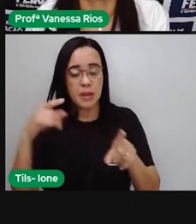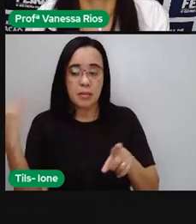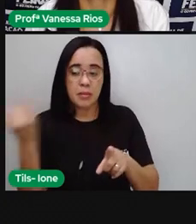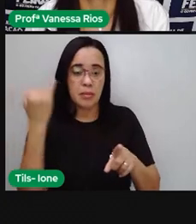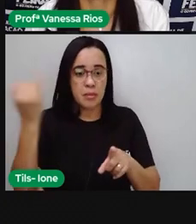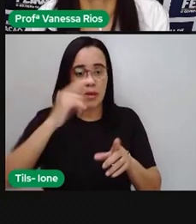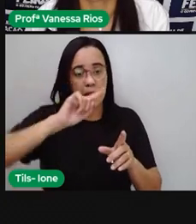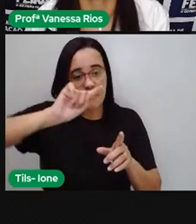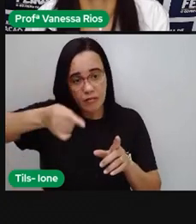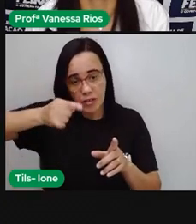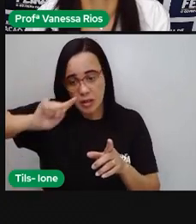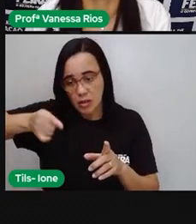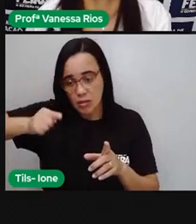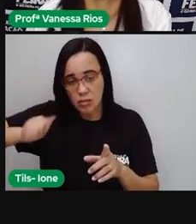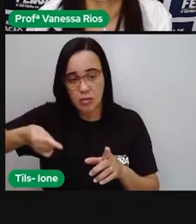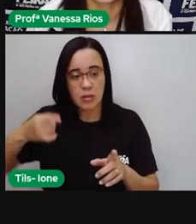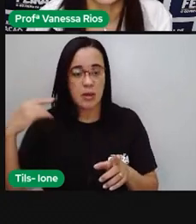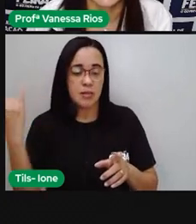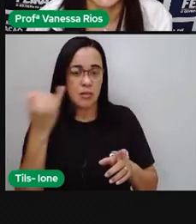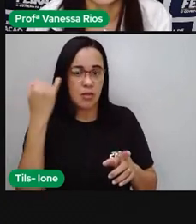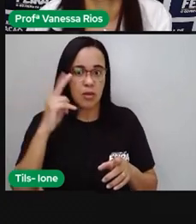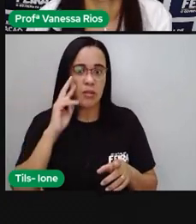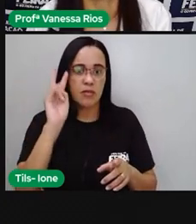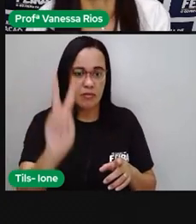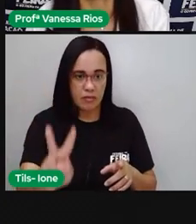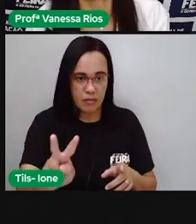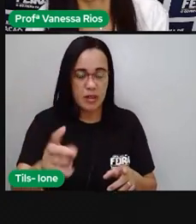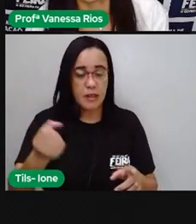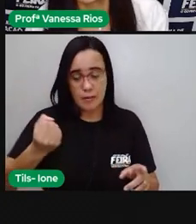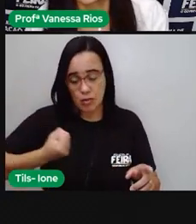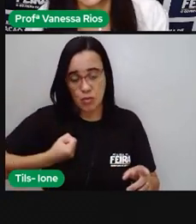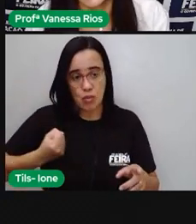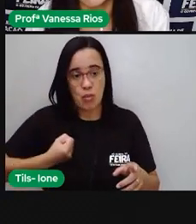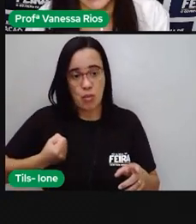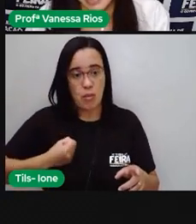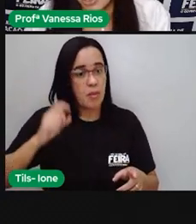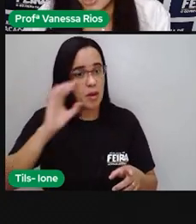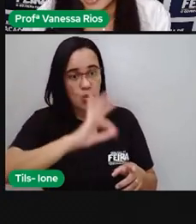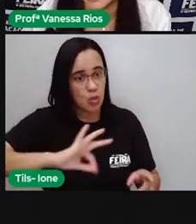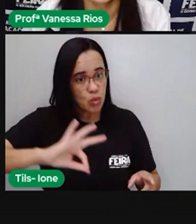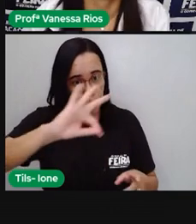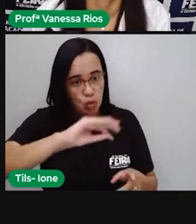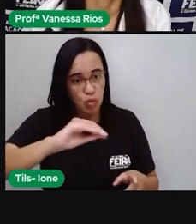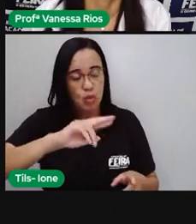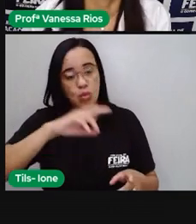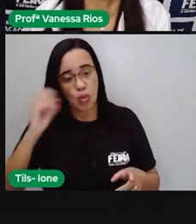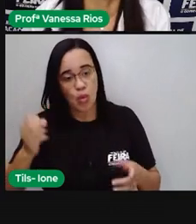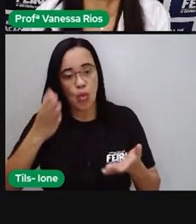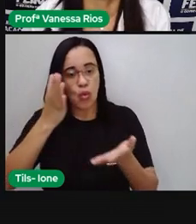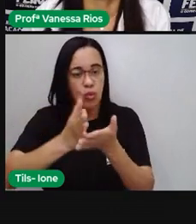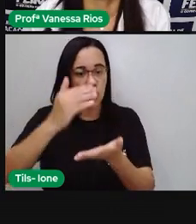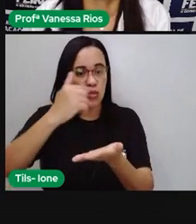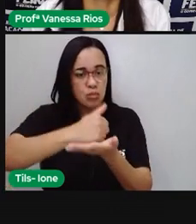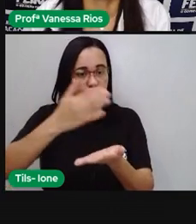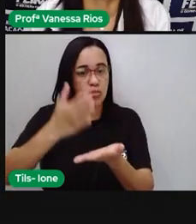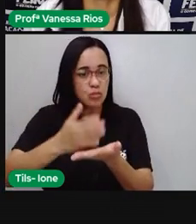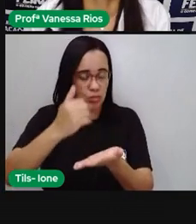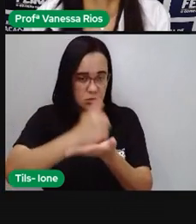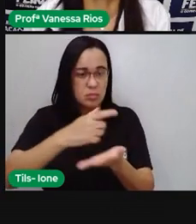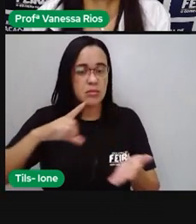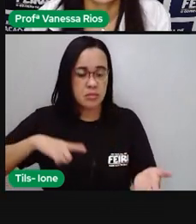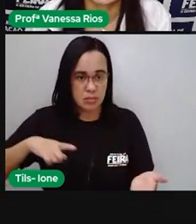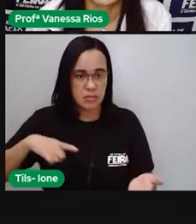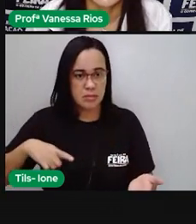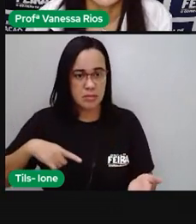identificar os números que representam valores inteiros e valores também em partes. E aí agora, ó, preste